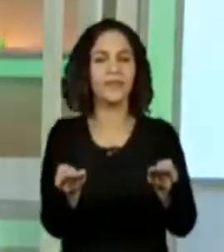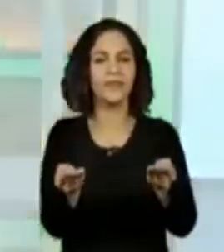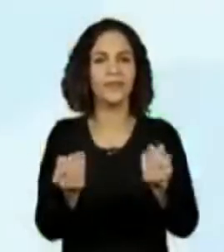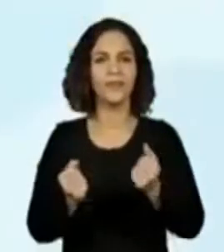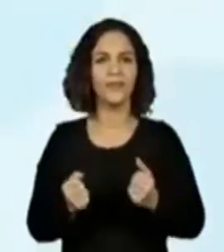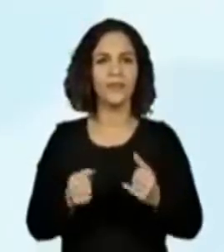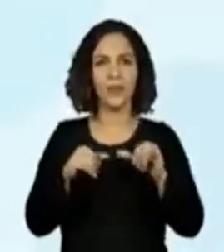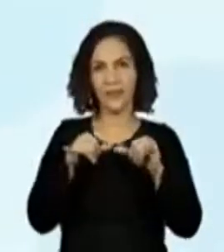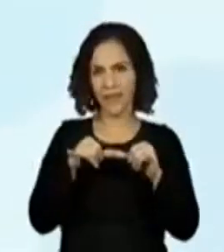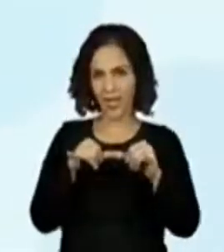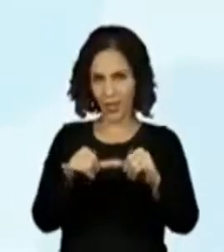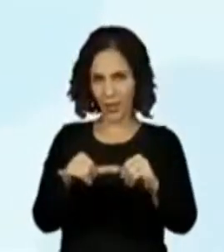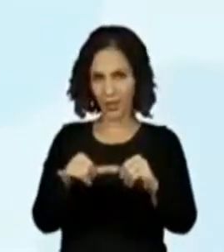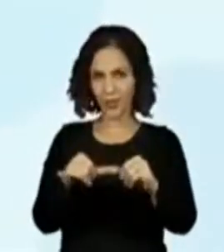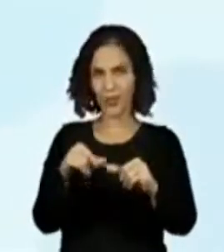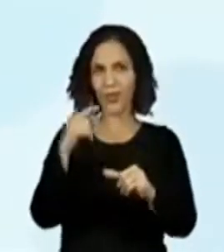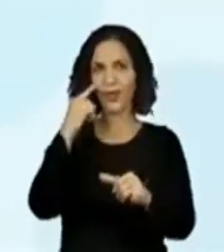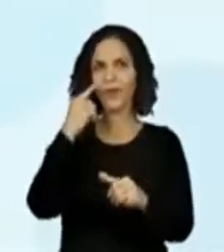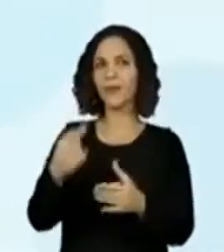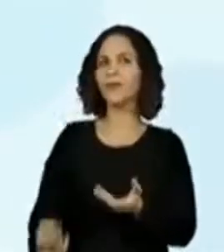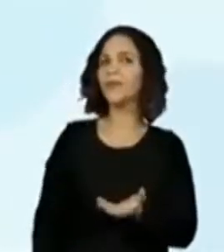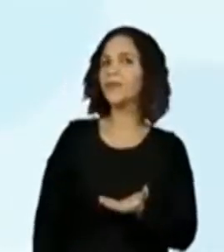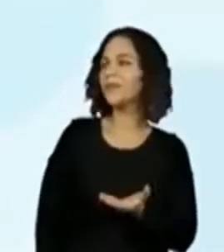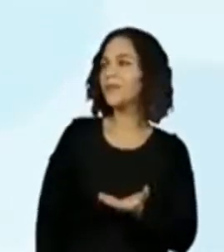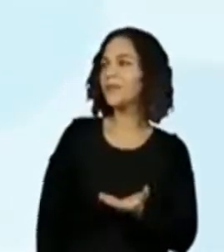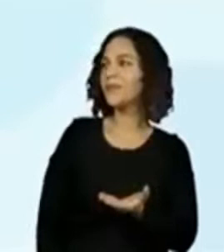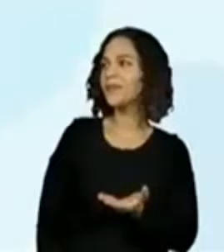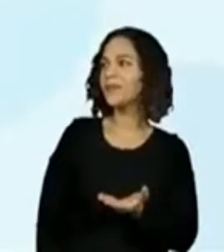Supermercado? Aqui é um supermercado?